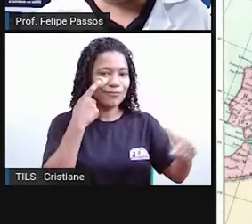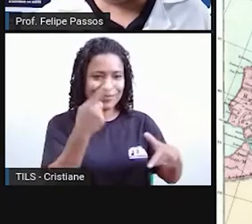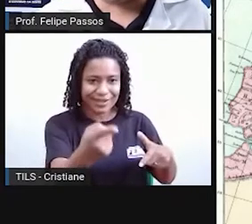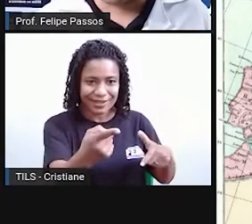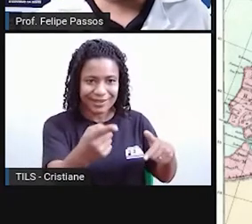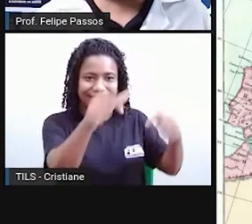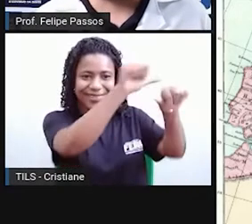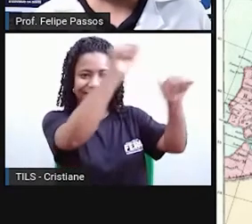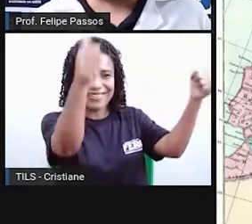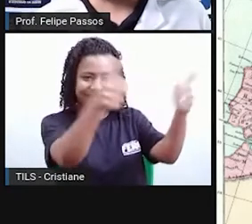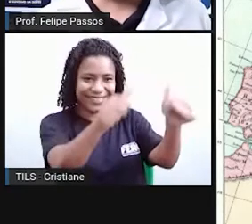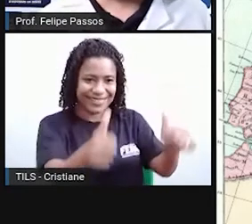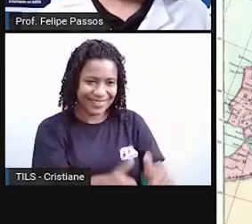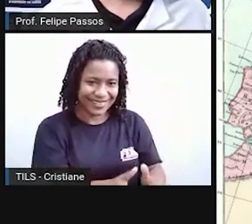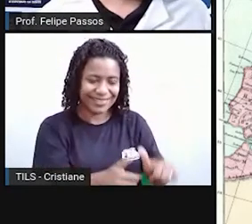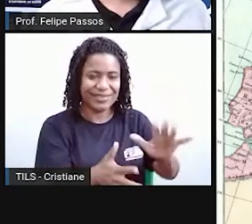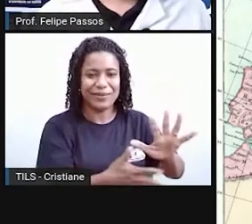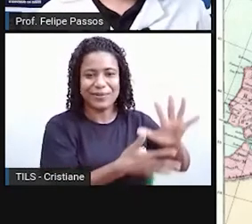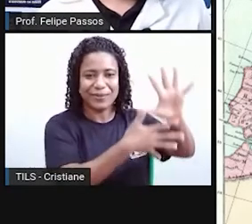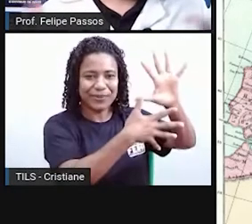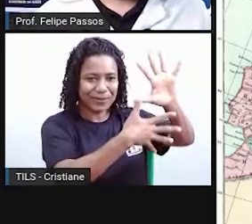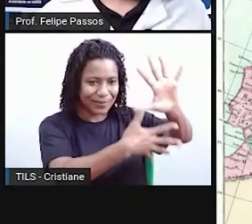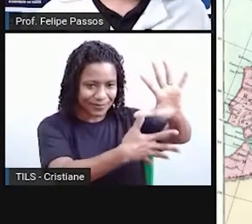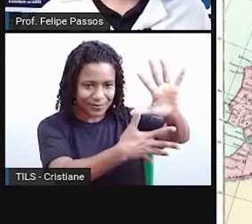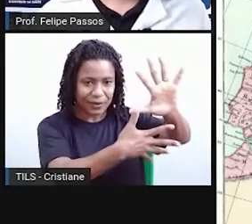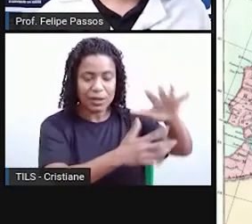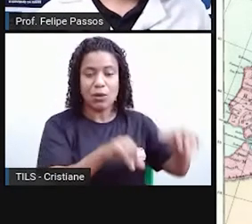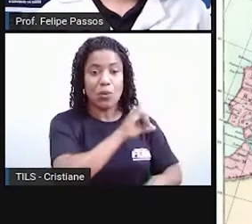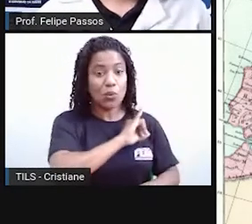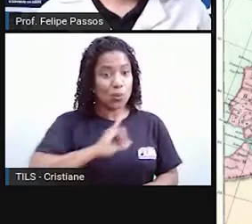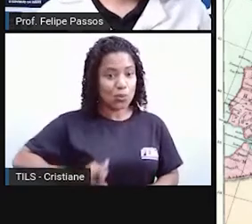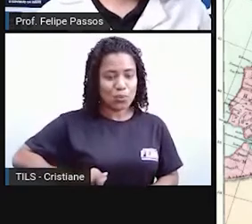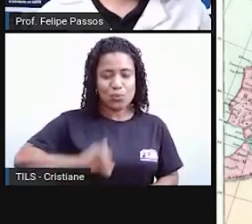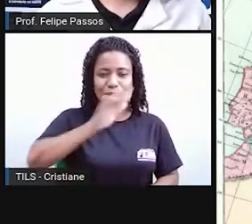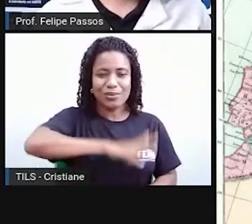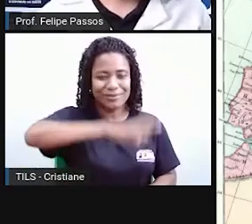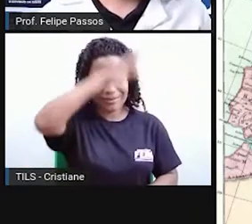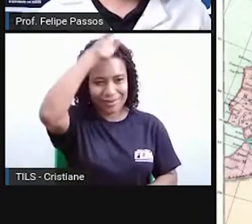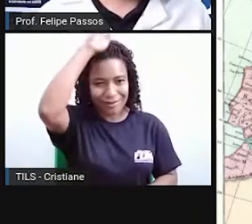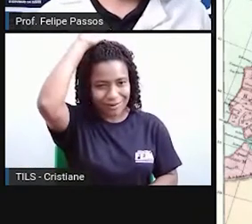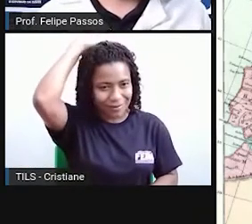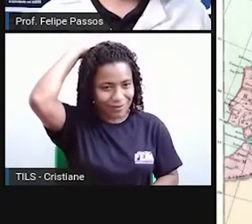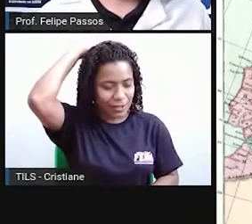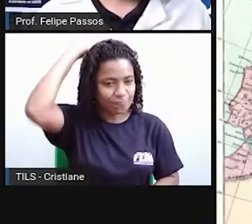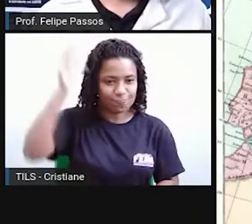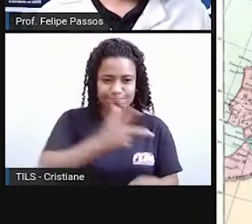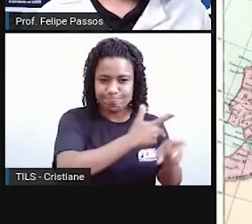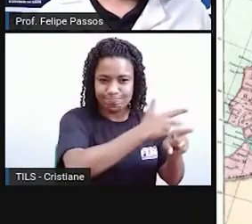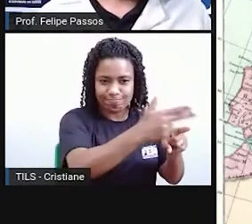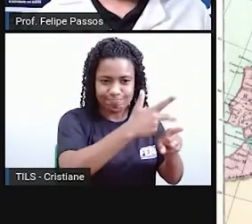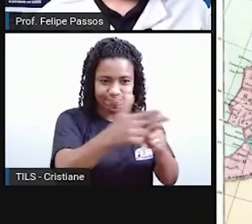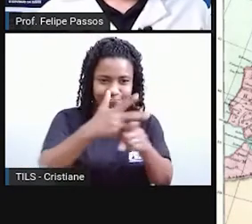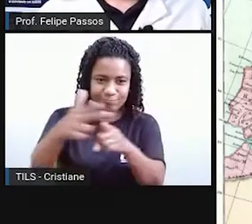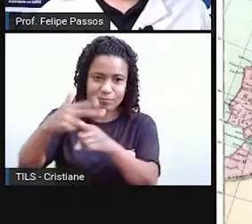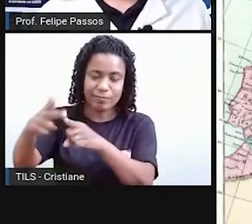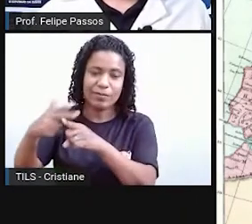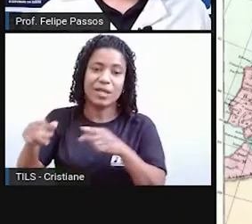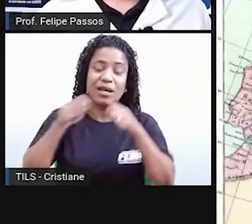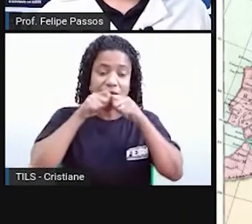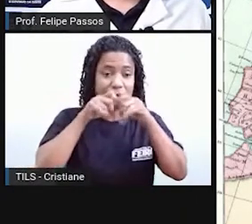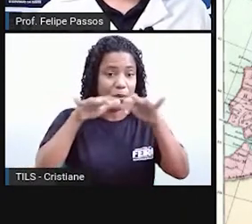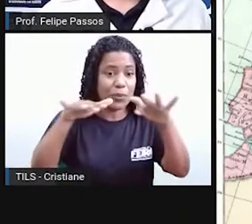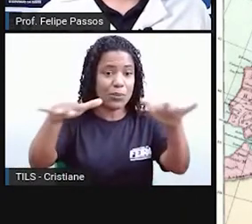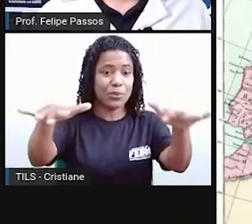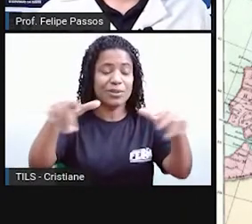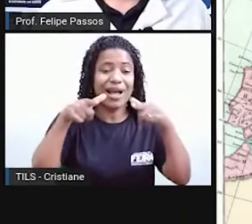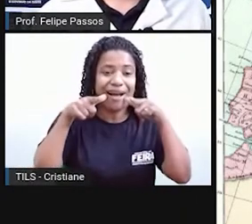foram ocupados pelo Império Romano. O Império Romano foi dominando vários territórios e levando a língua latim. Em cada um